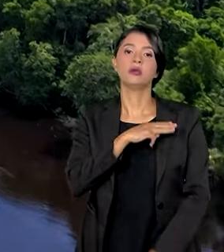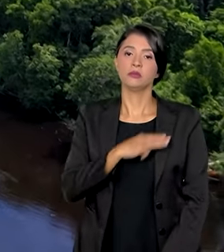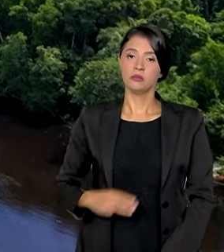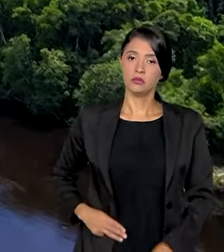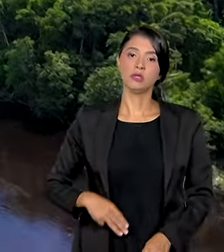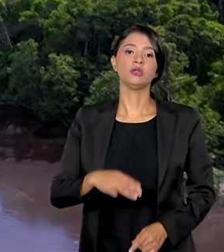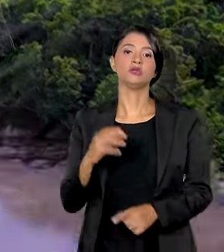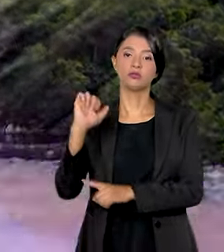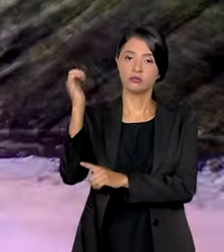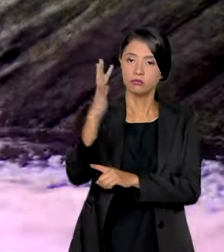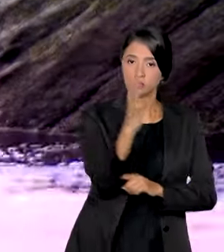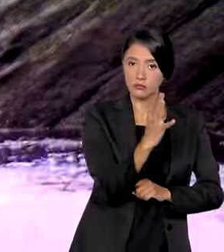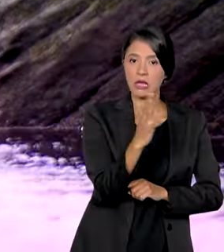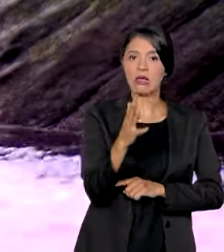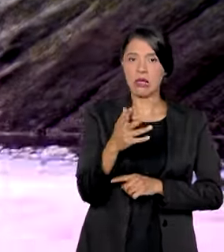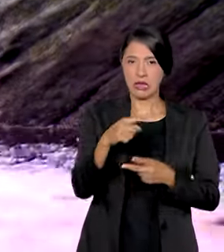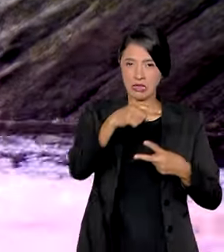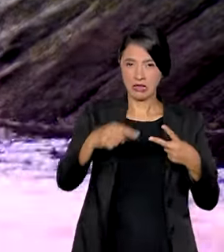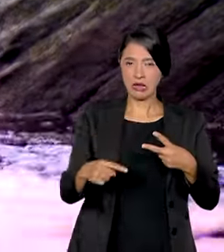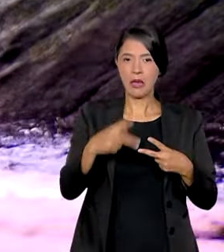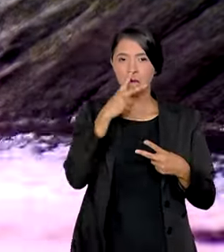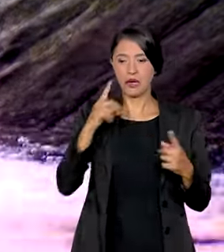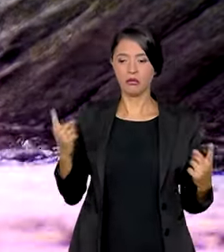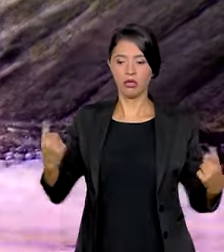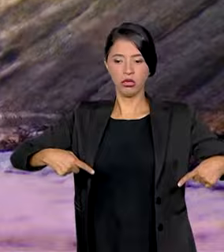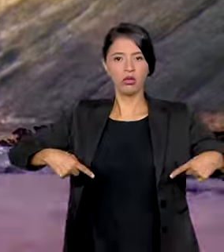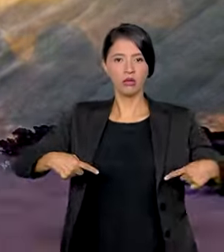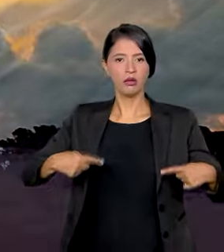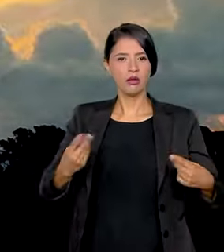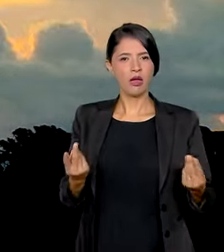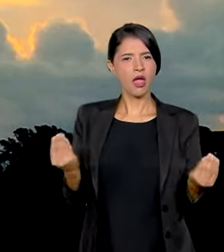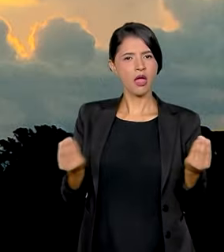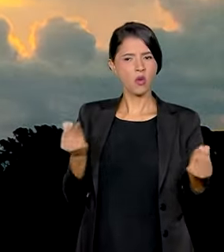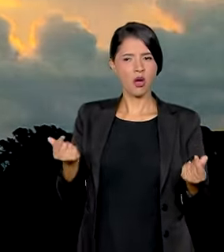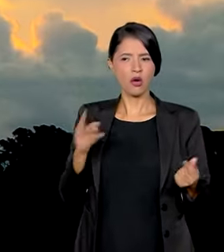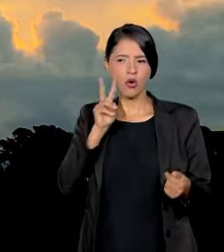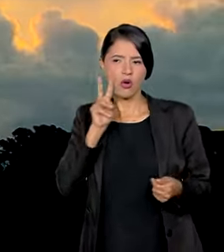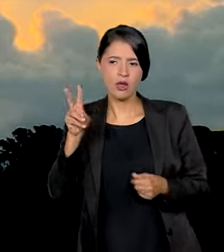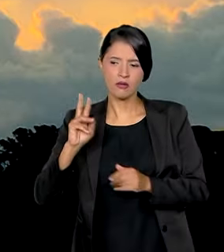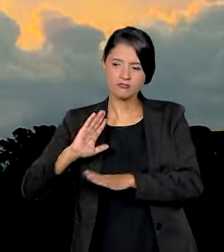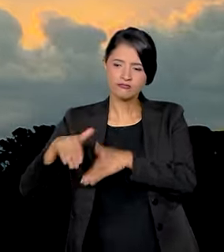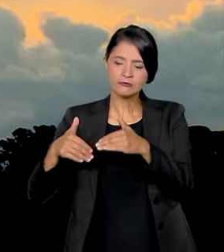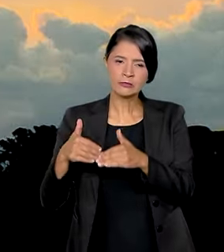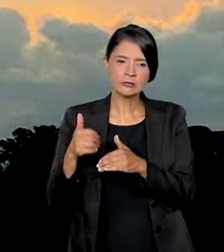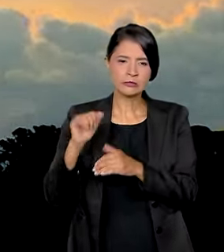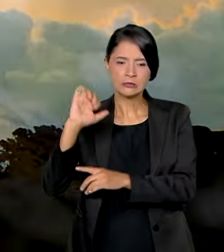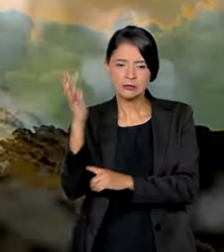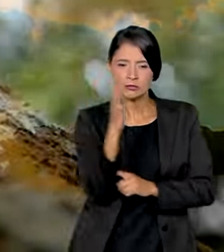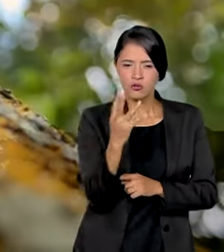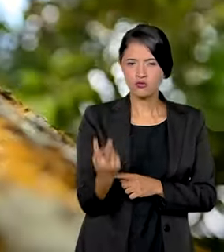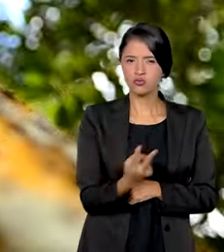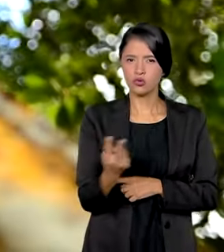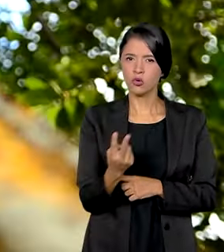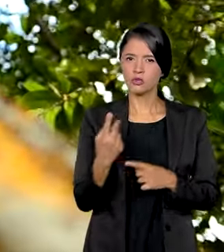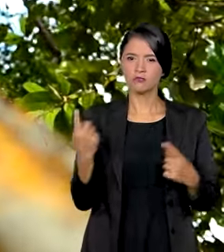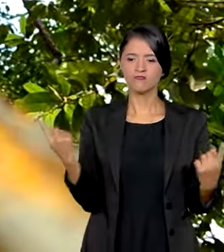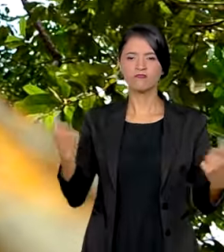Ambiente. Essas áreas são vistas como adversárias, como se olhar para o meio ambiente fosse